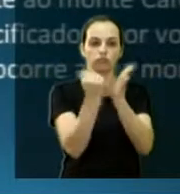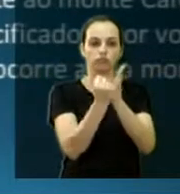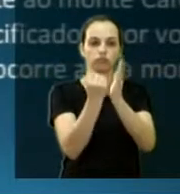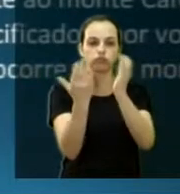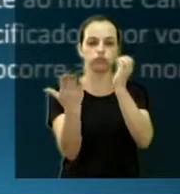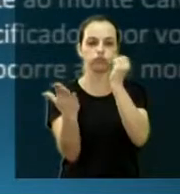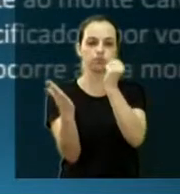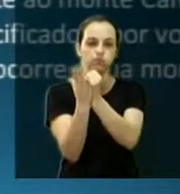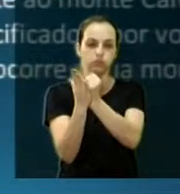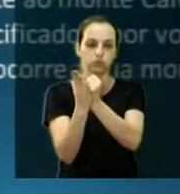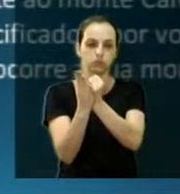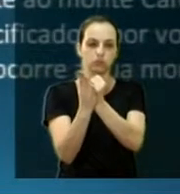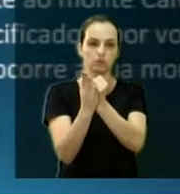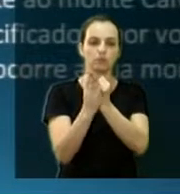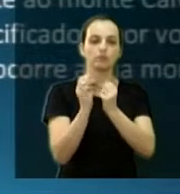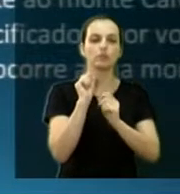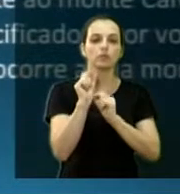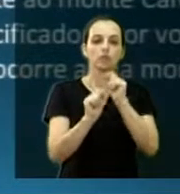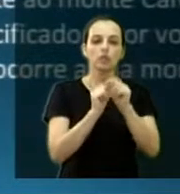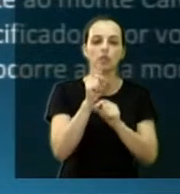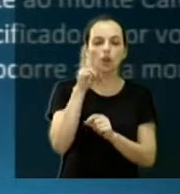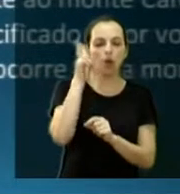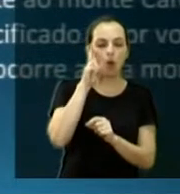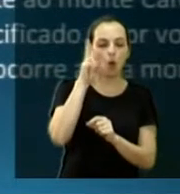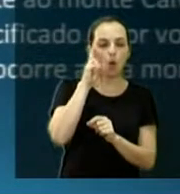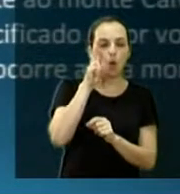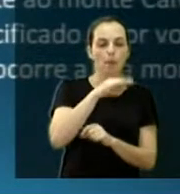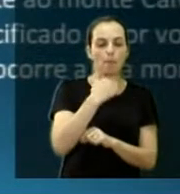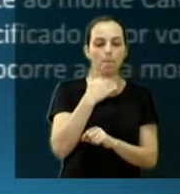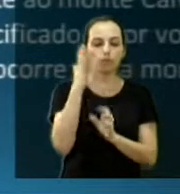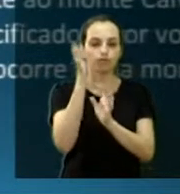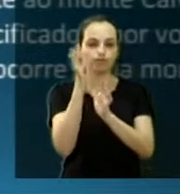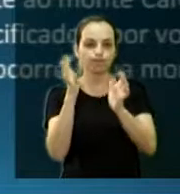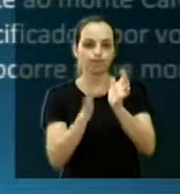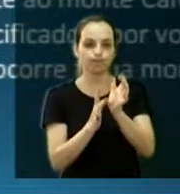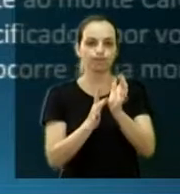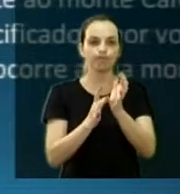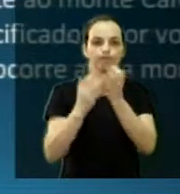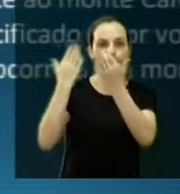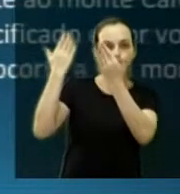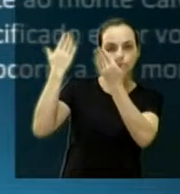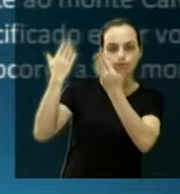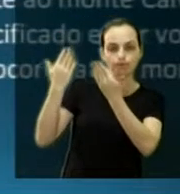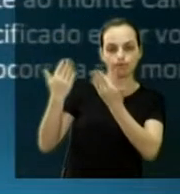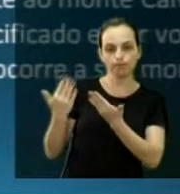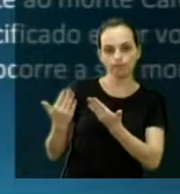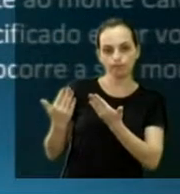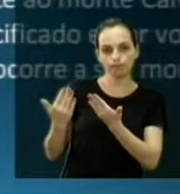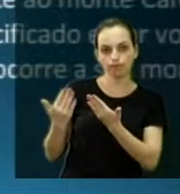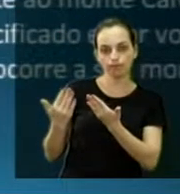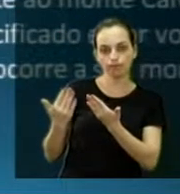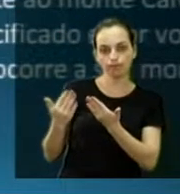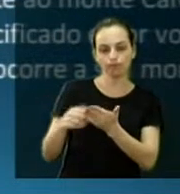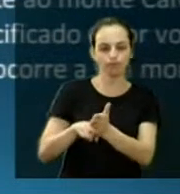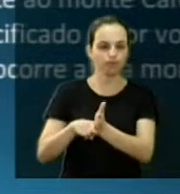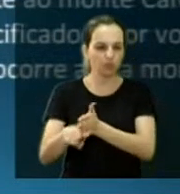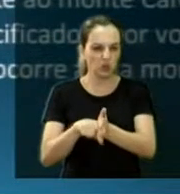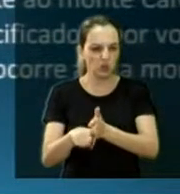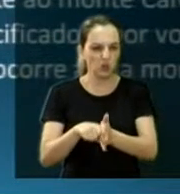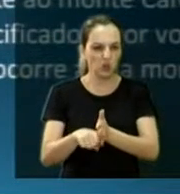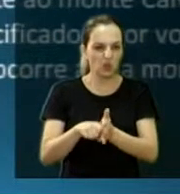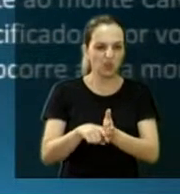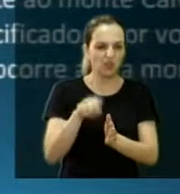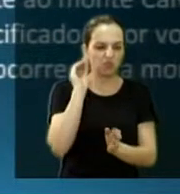Na sexta da paixão, relembro o dia em que Jesus é crucificado. Após a sua prisão, Jesus é julgado e açoitado,